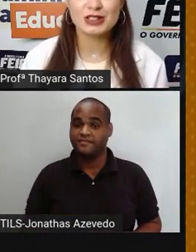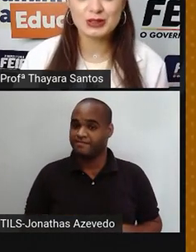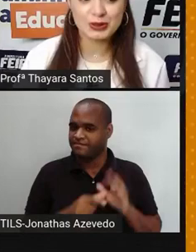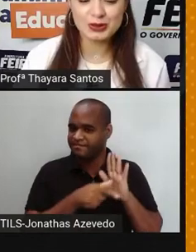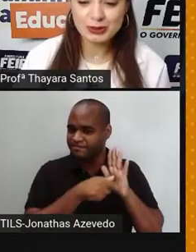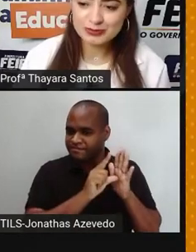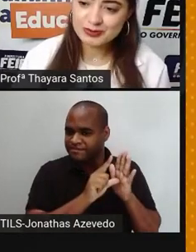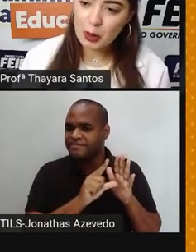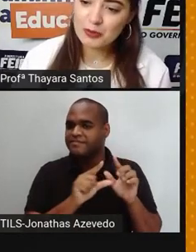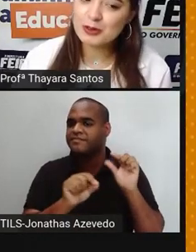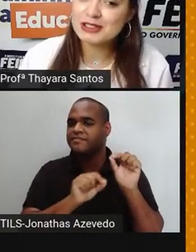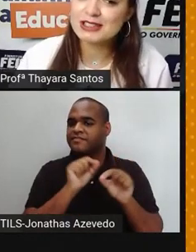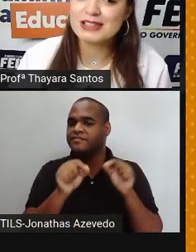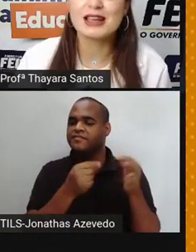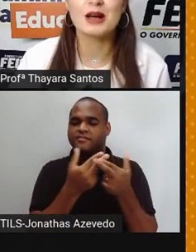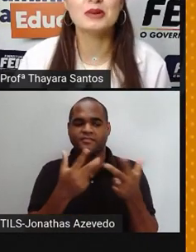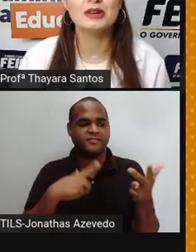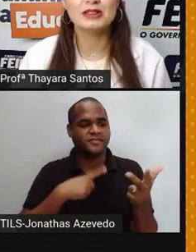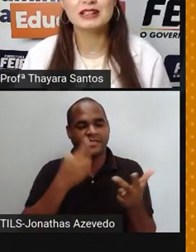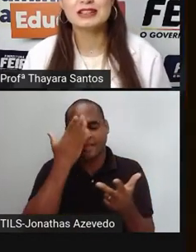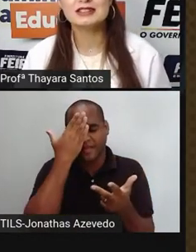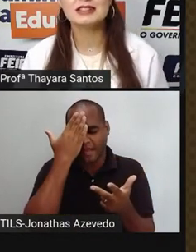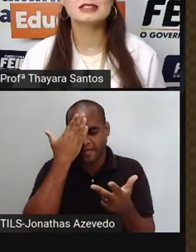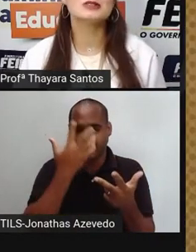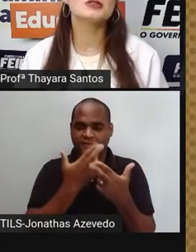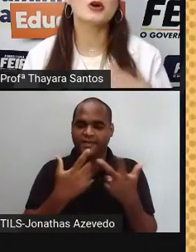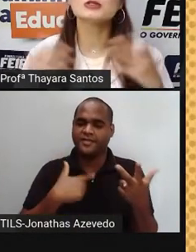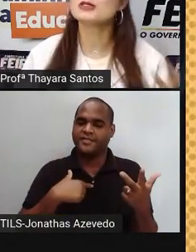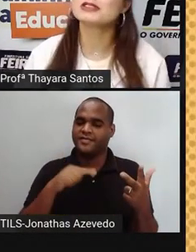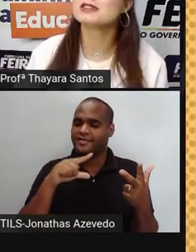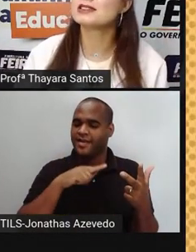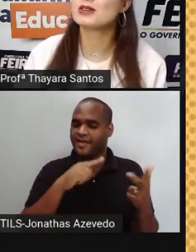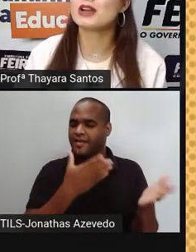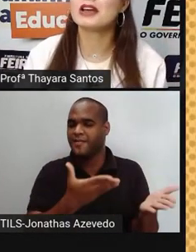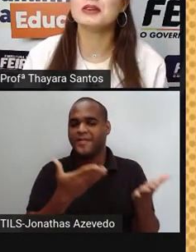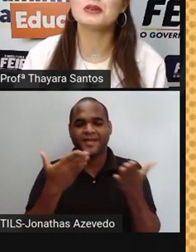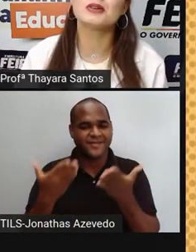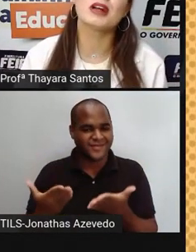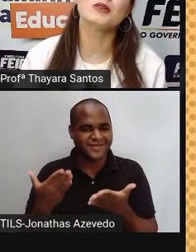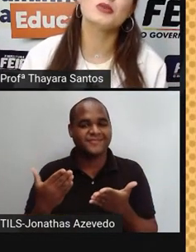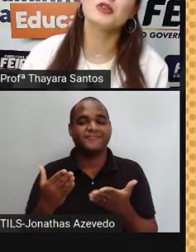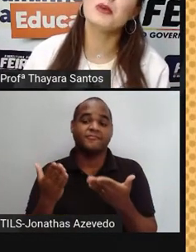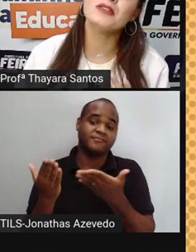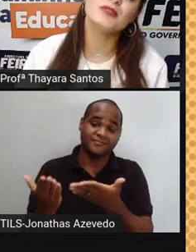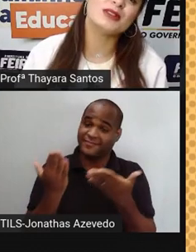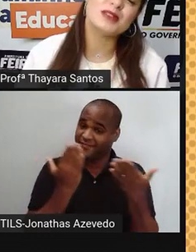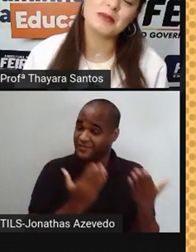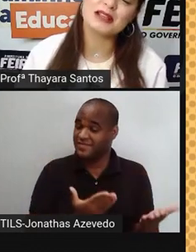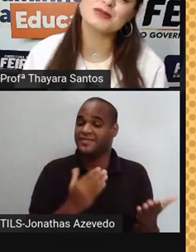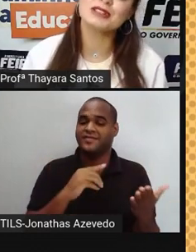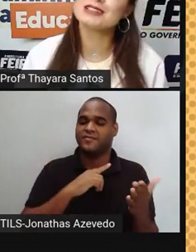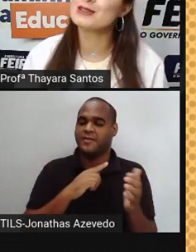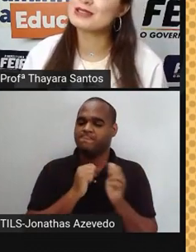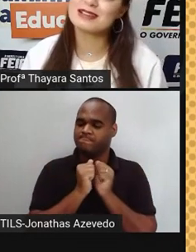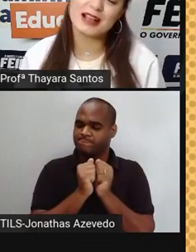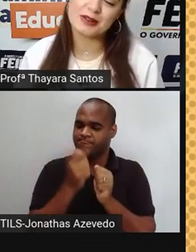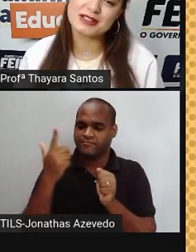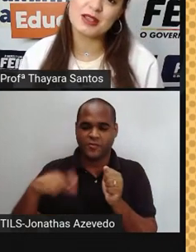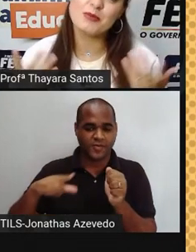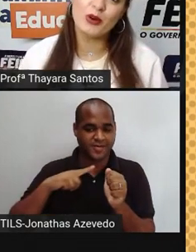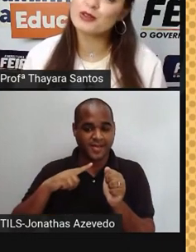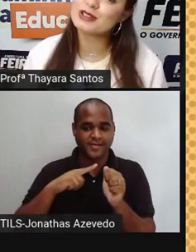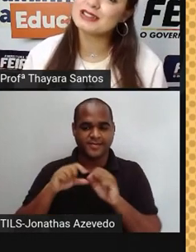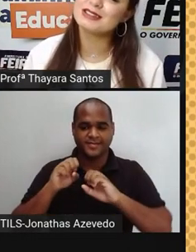Antes de tudo, como vocês já sabem, sejam todos vocês que estão aí do outro lado muito bem-vindos a mais uma das nossas